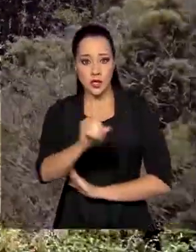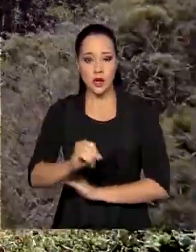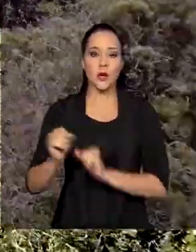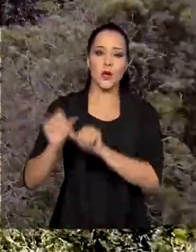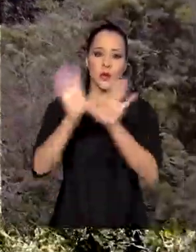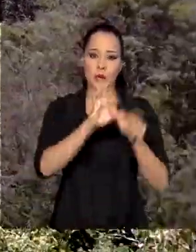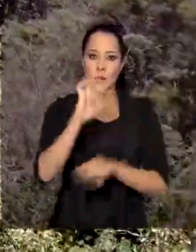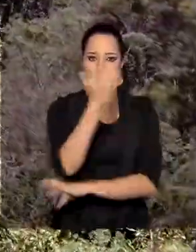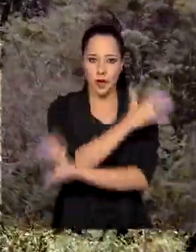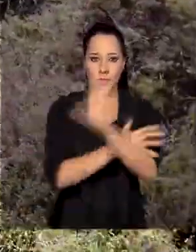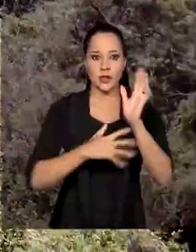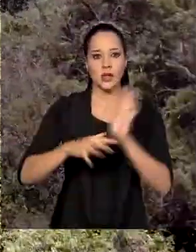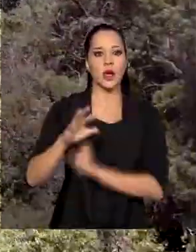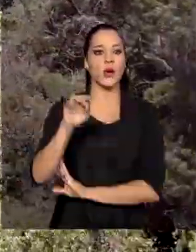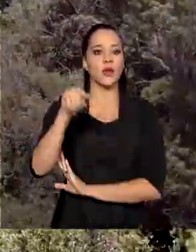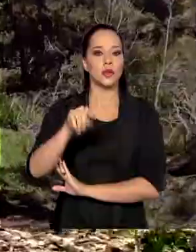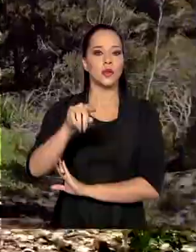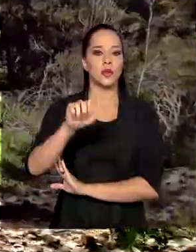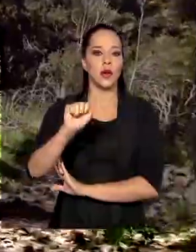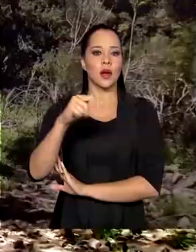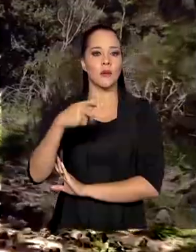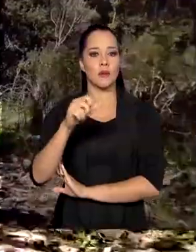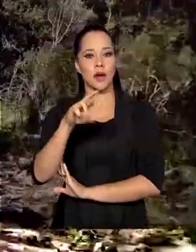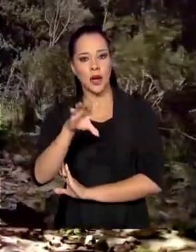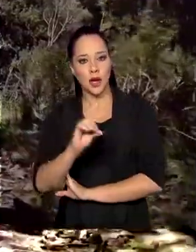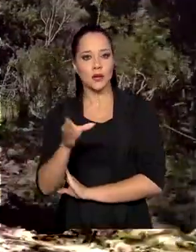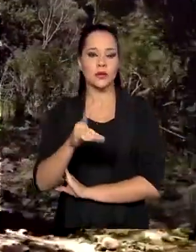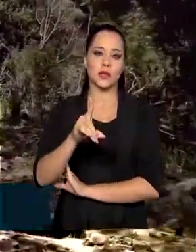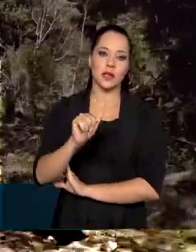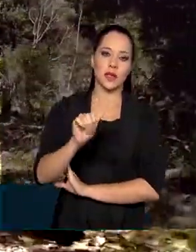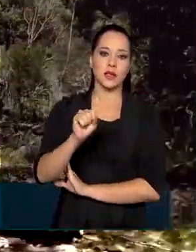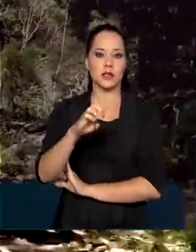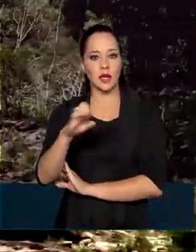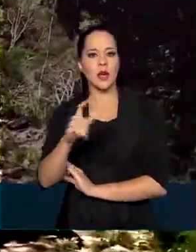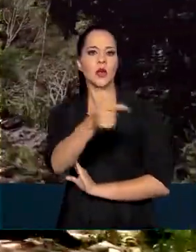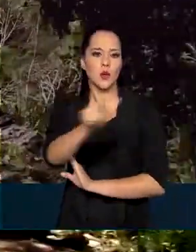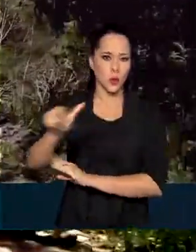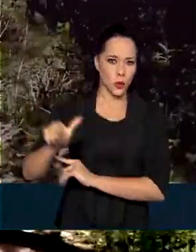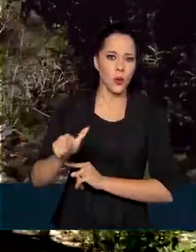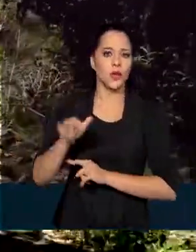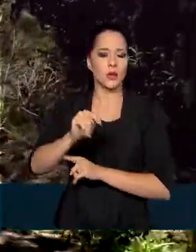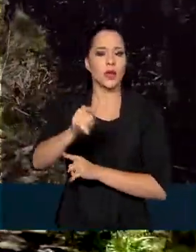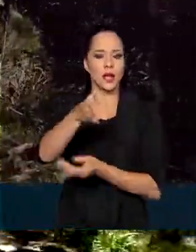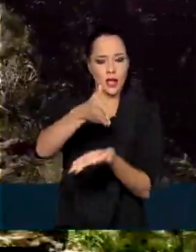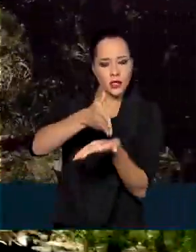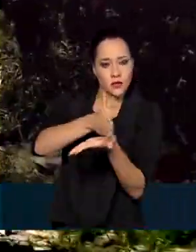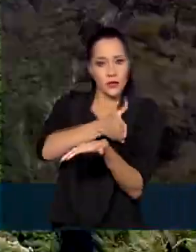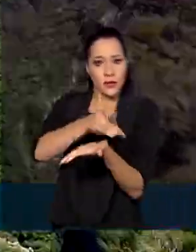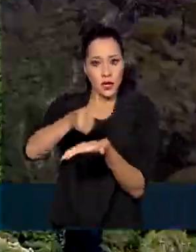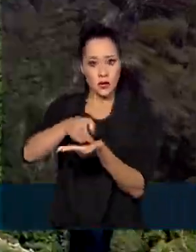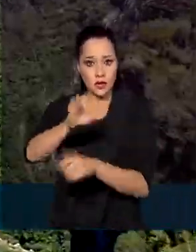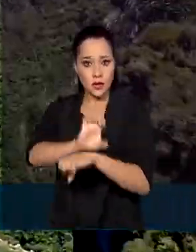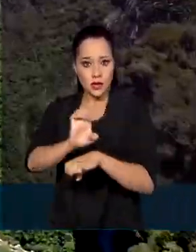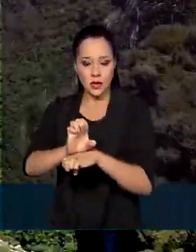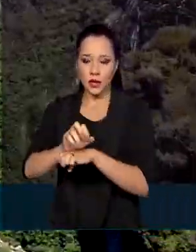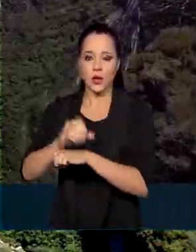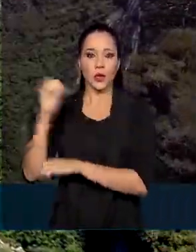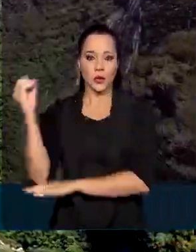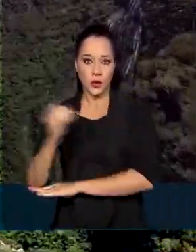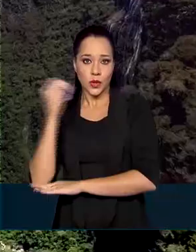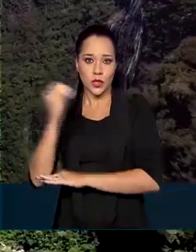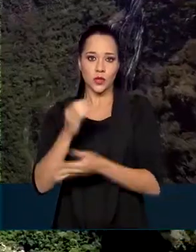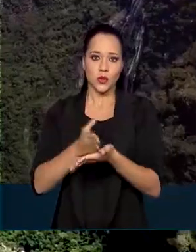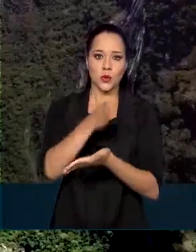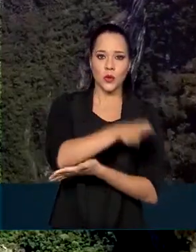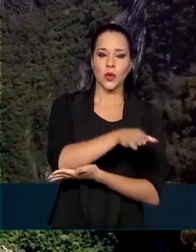Parque Nacional de Aparados da Serra e do Parque Nacional da Serra Geral, localizados na divisa entre os estados do Rio Grande do